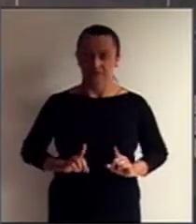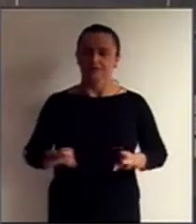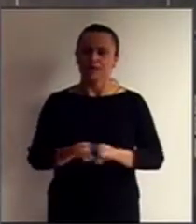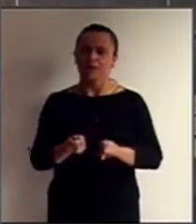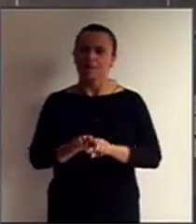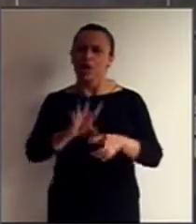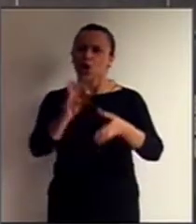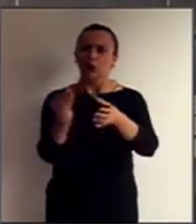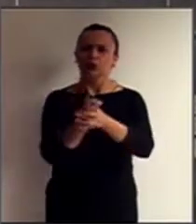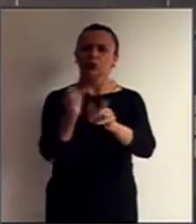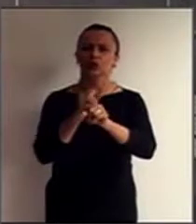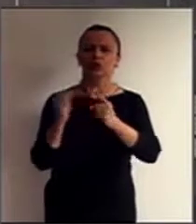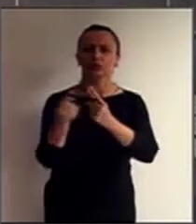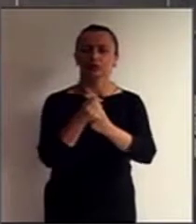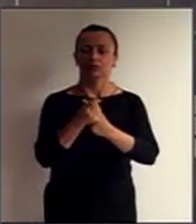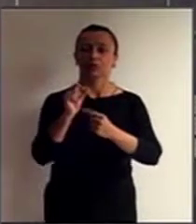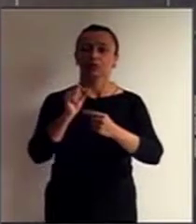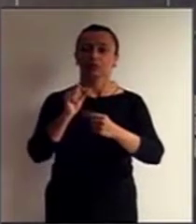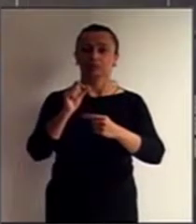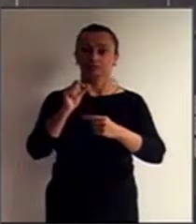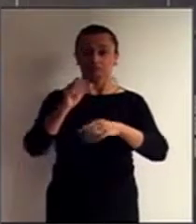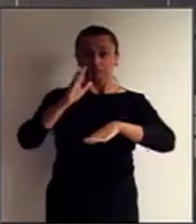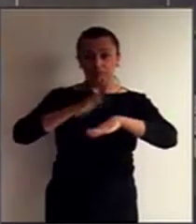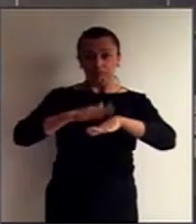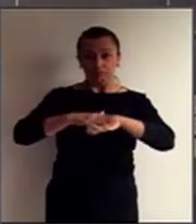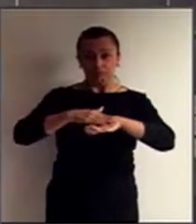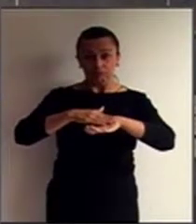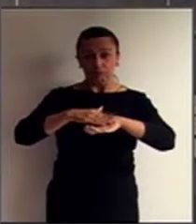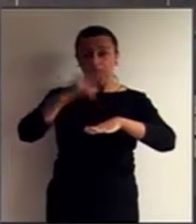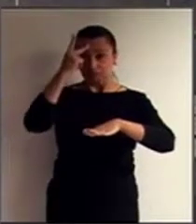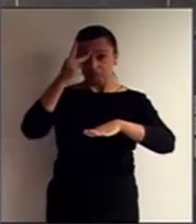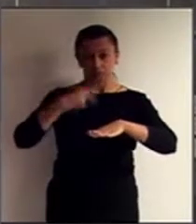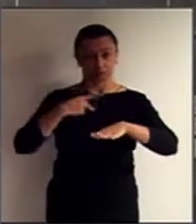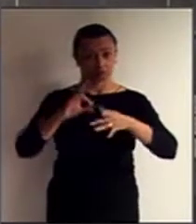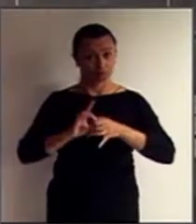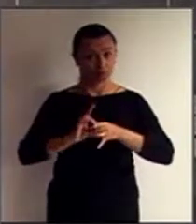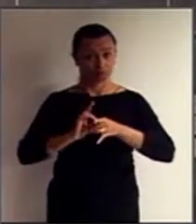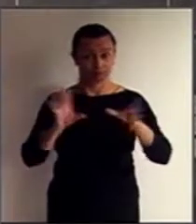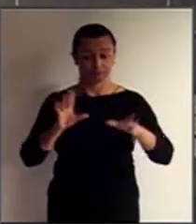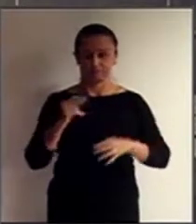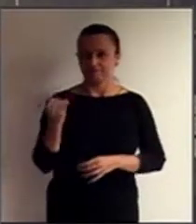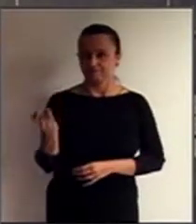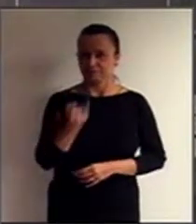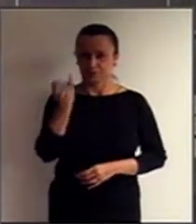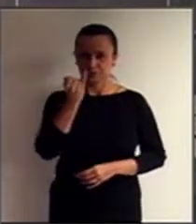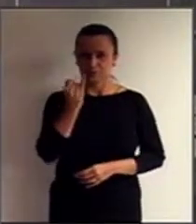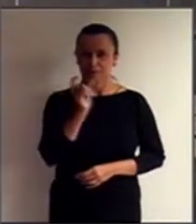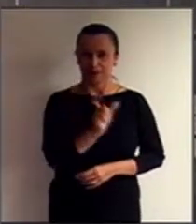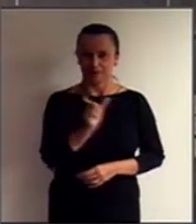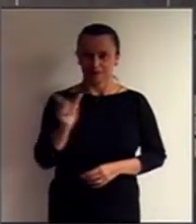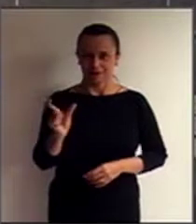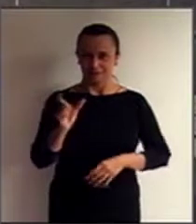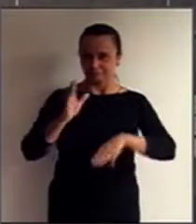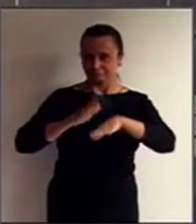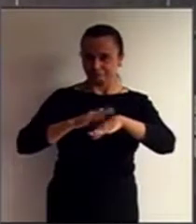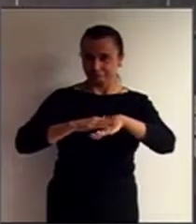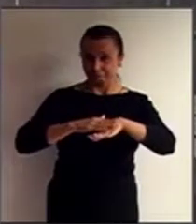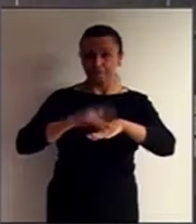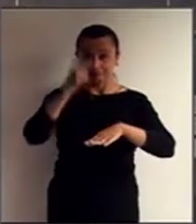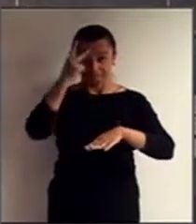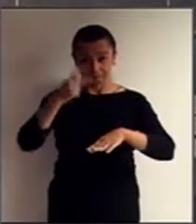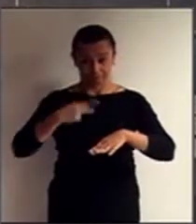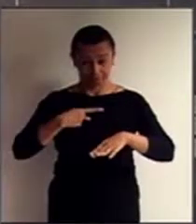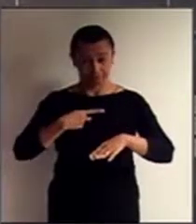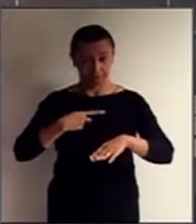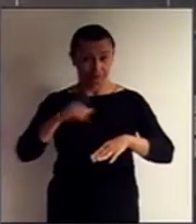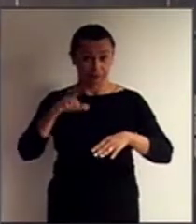Isto com independência e autonomia, duas palavras importantíssimas em se tratando exatamente da dignidade